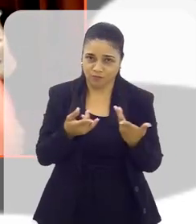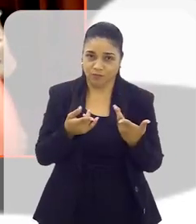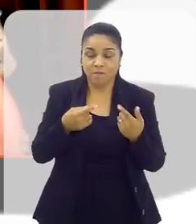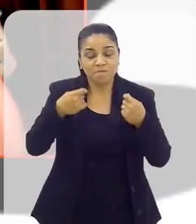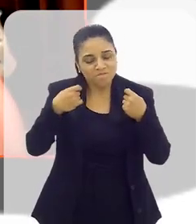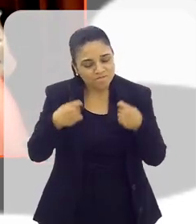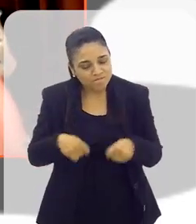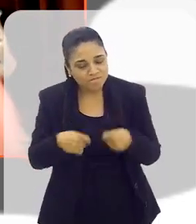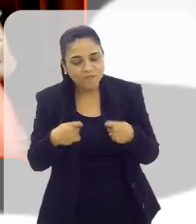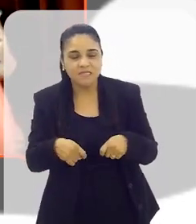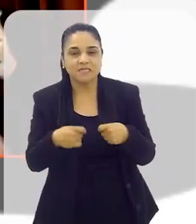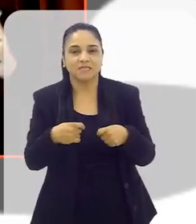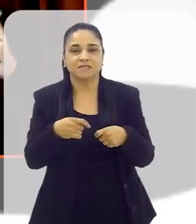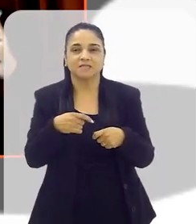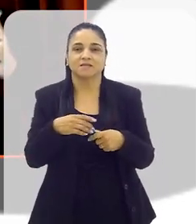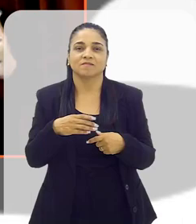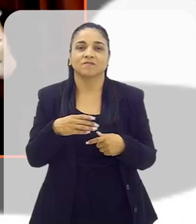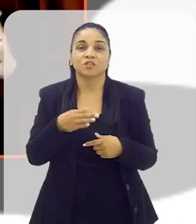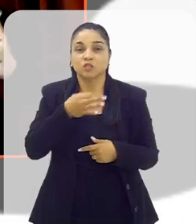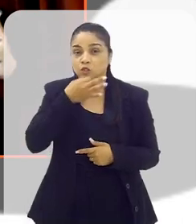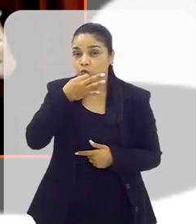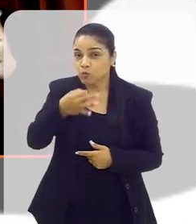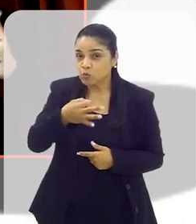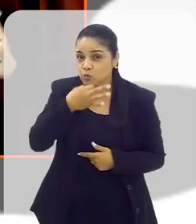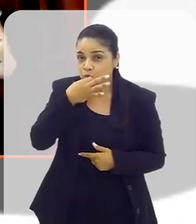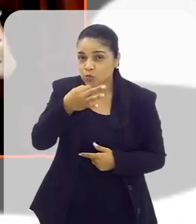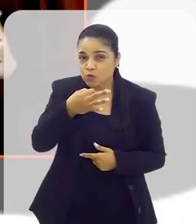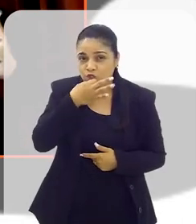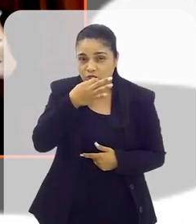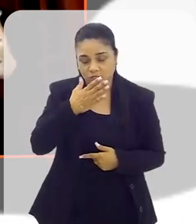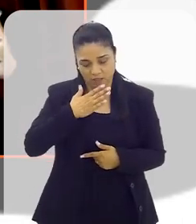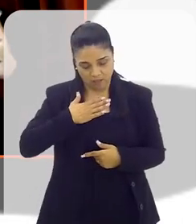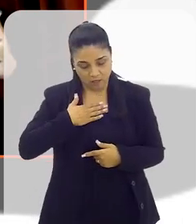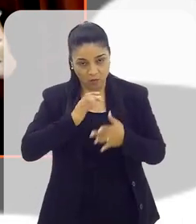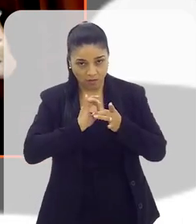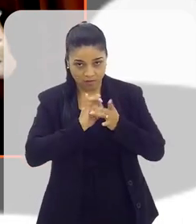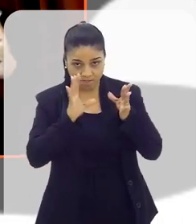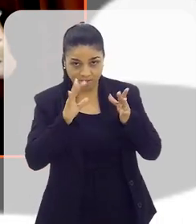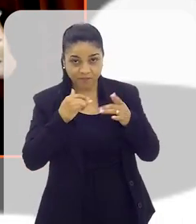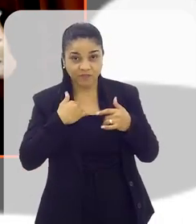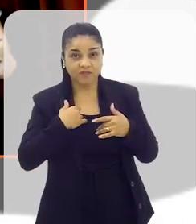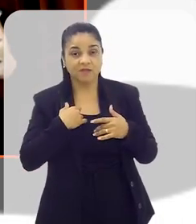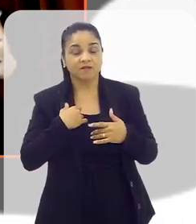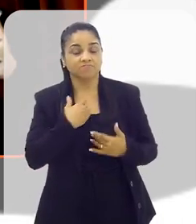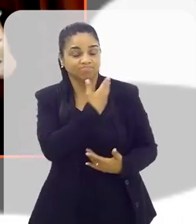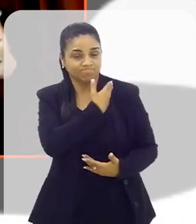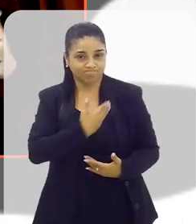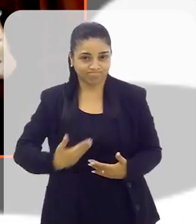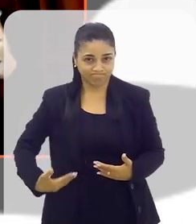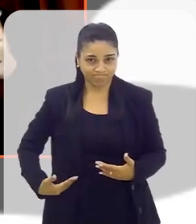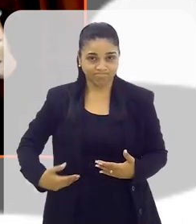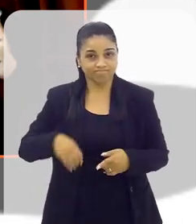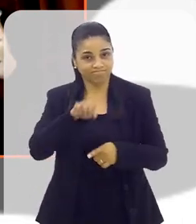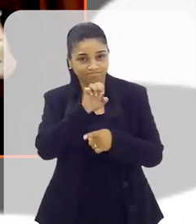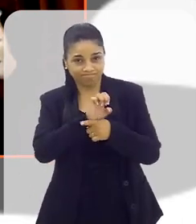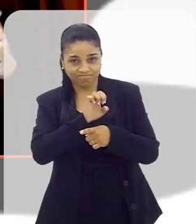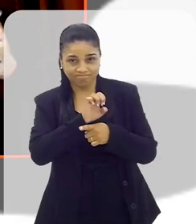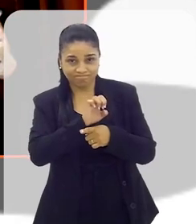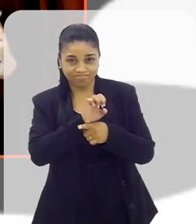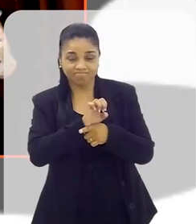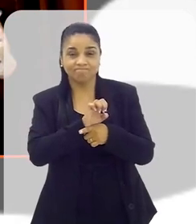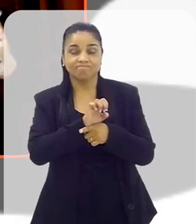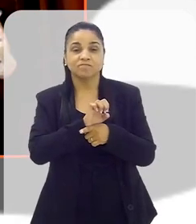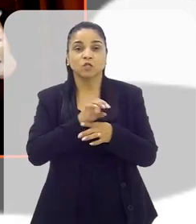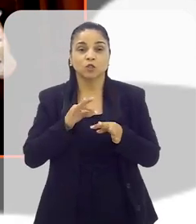precisaria também, Cláudio, se você me permite, sugerir também às autoridades estaduais que na formação de